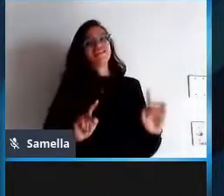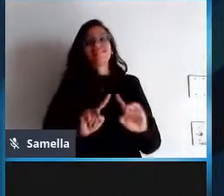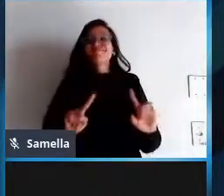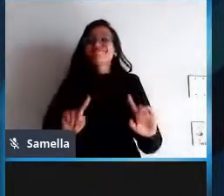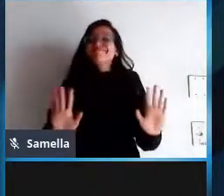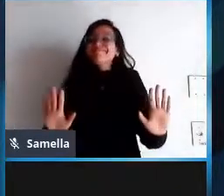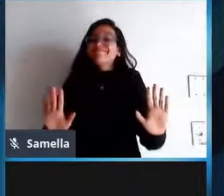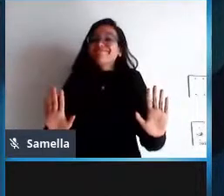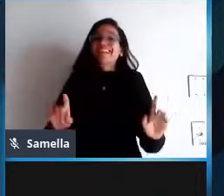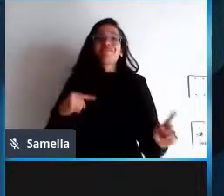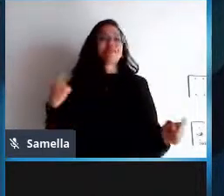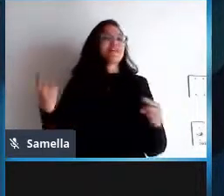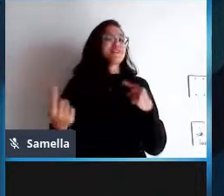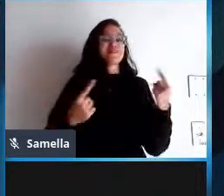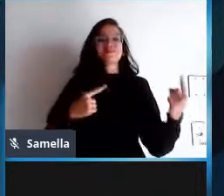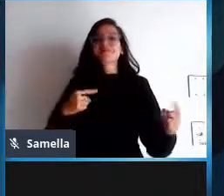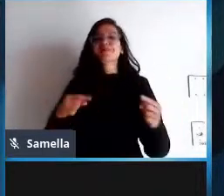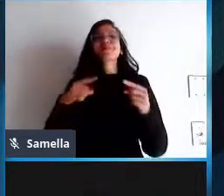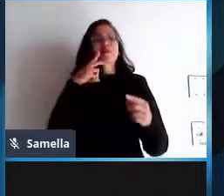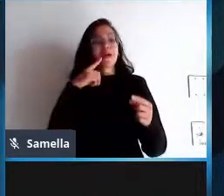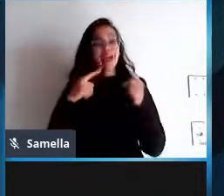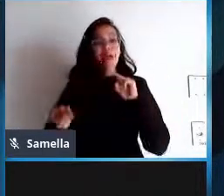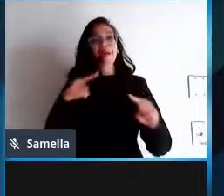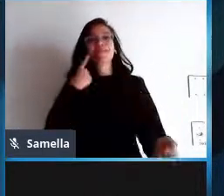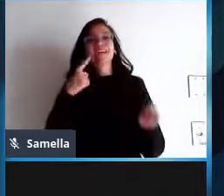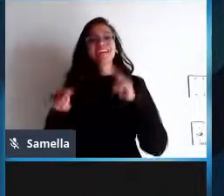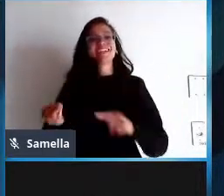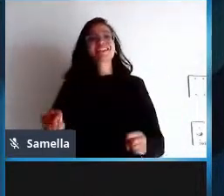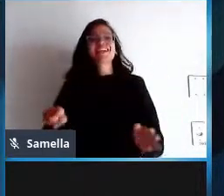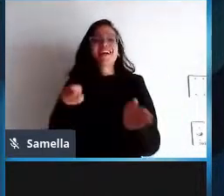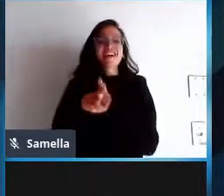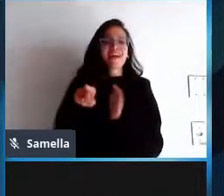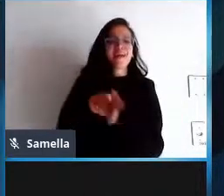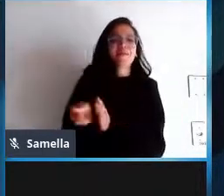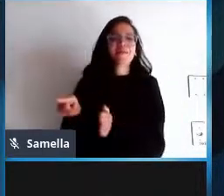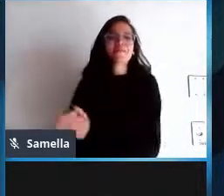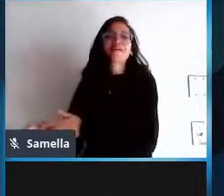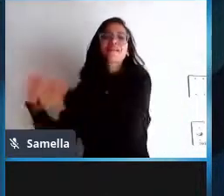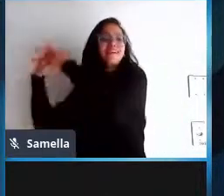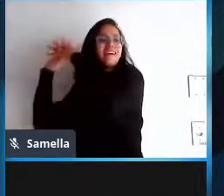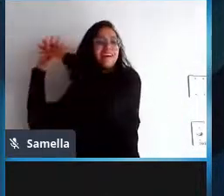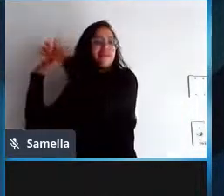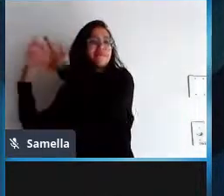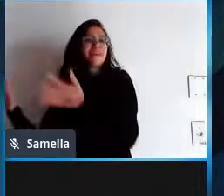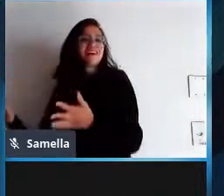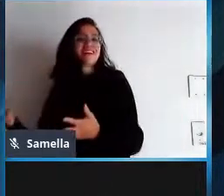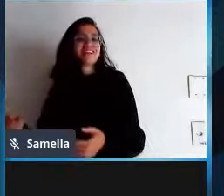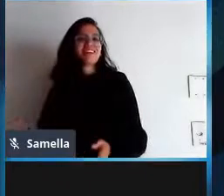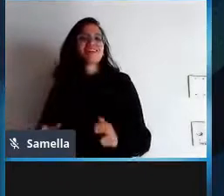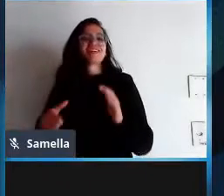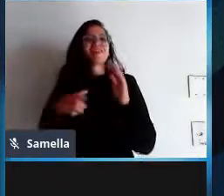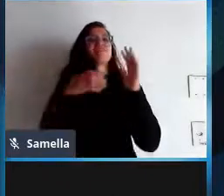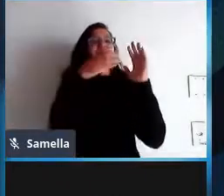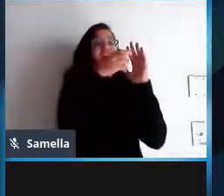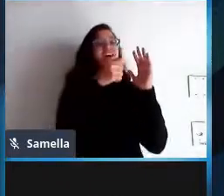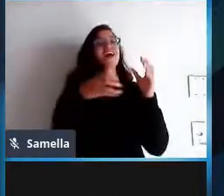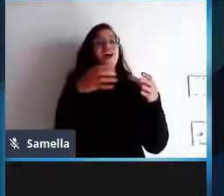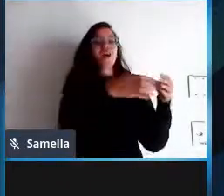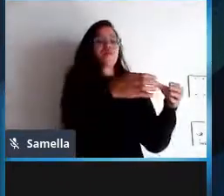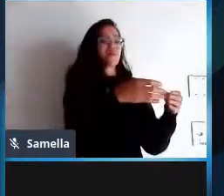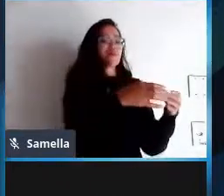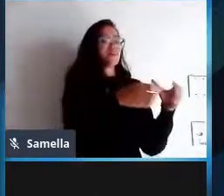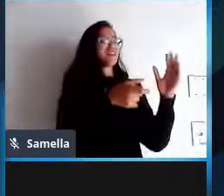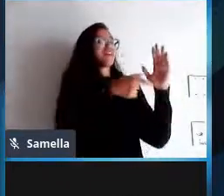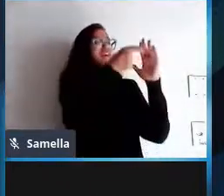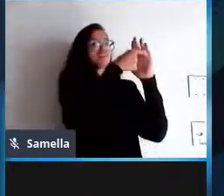tá é para criticar porque a comunidade de software livre o foco é software livre tá se o linux se desvia disso